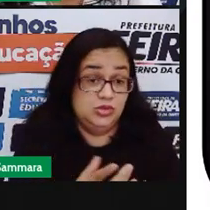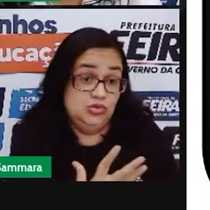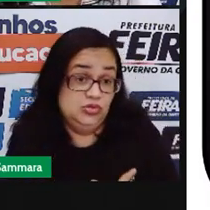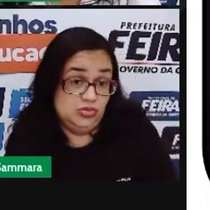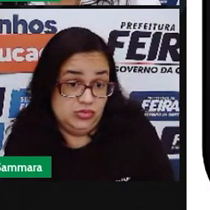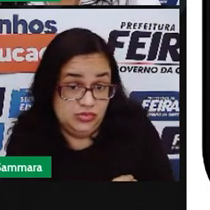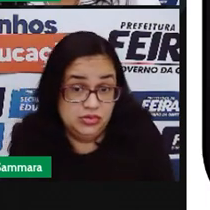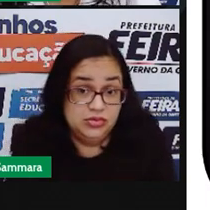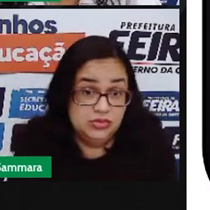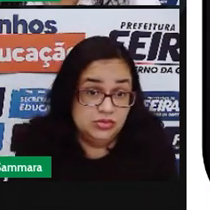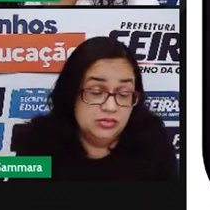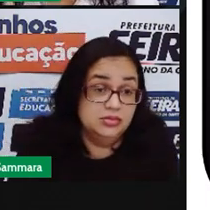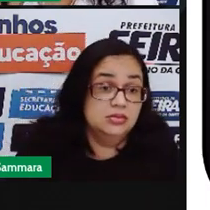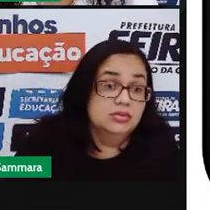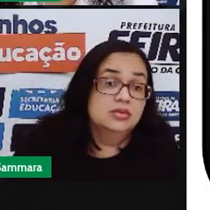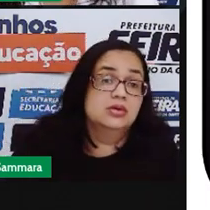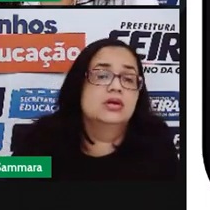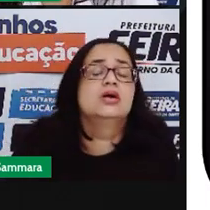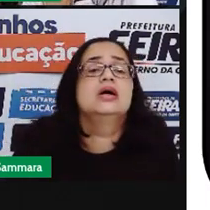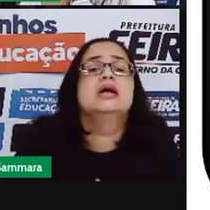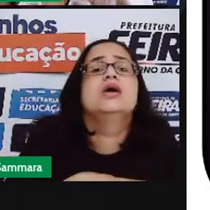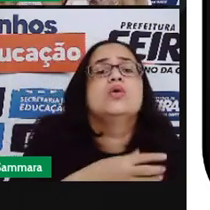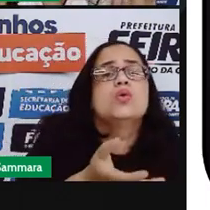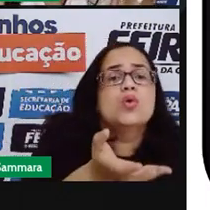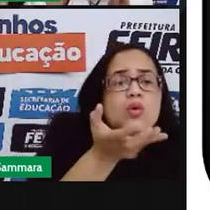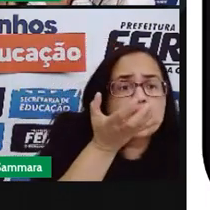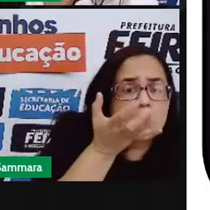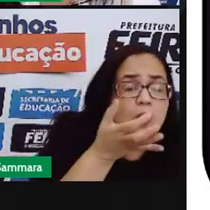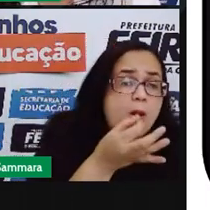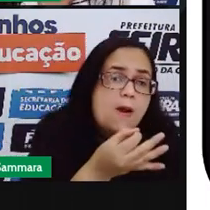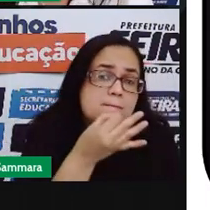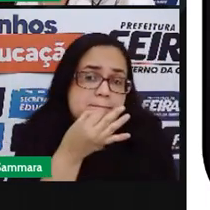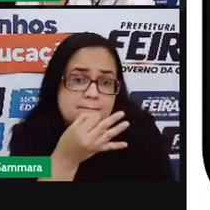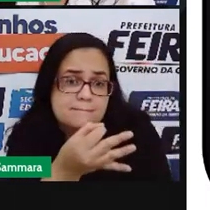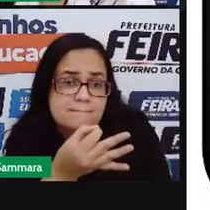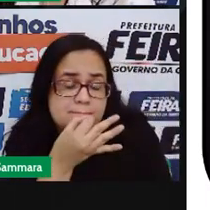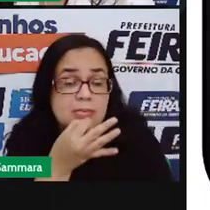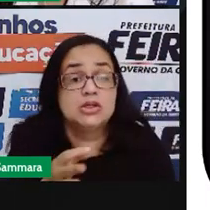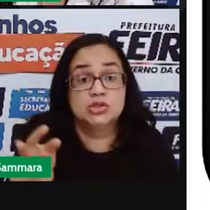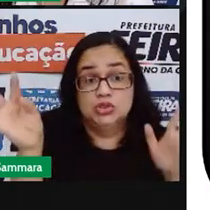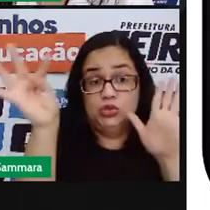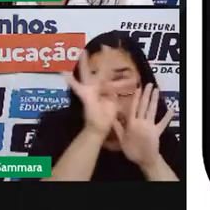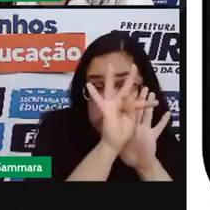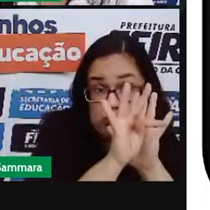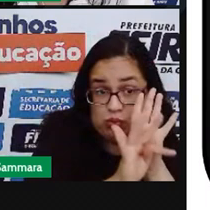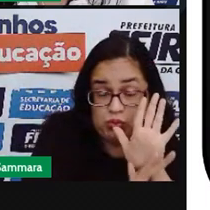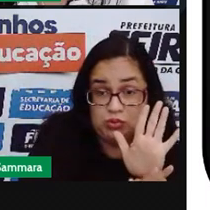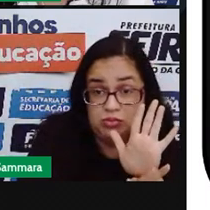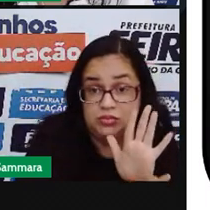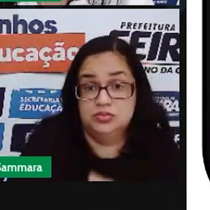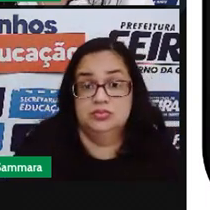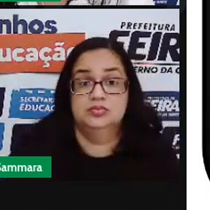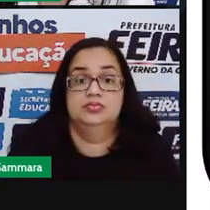abandonados. O que eles querem? Qual é o objetivo desse texto que a Pró fez?